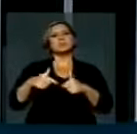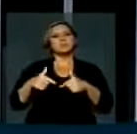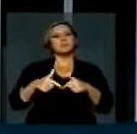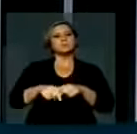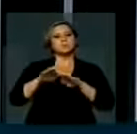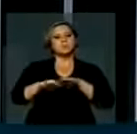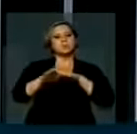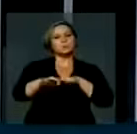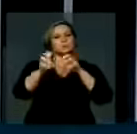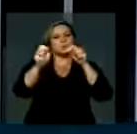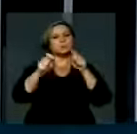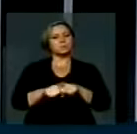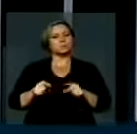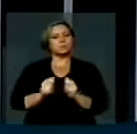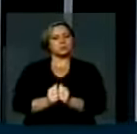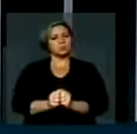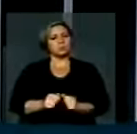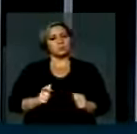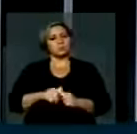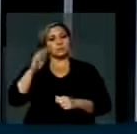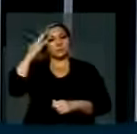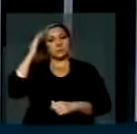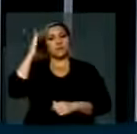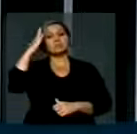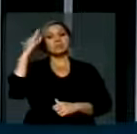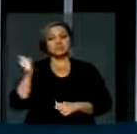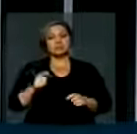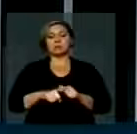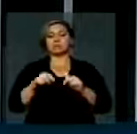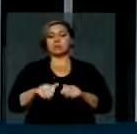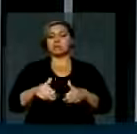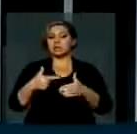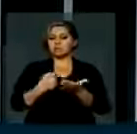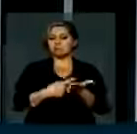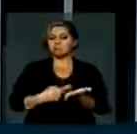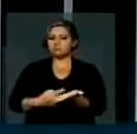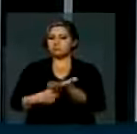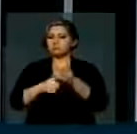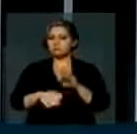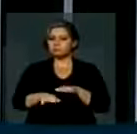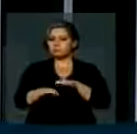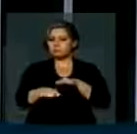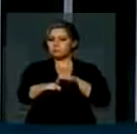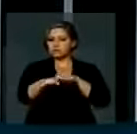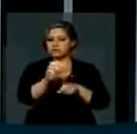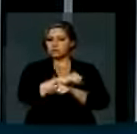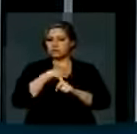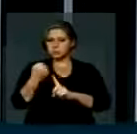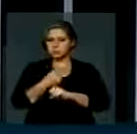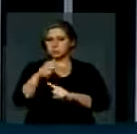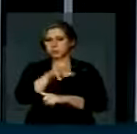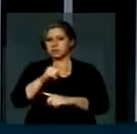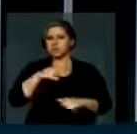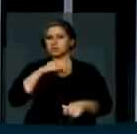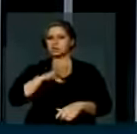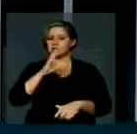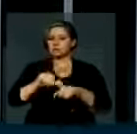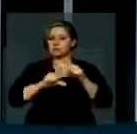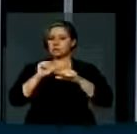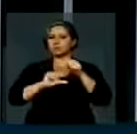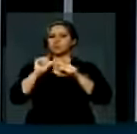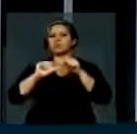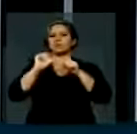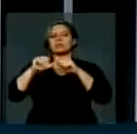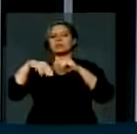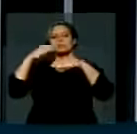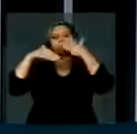manifestações populares por entender que somente a mobilização da sociedade é capaz de impulsionar saltos